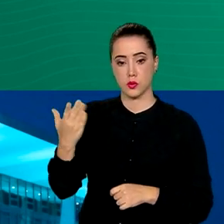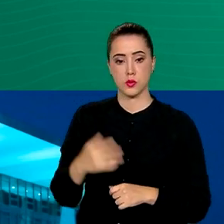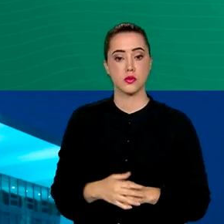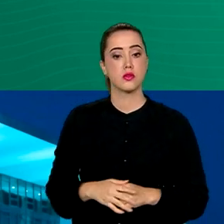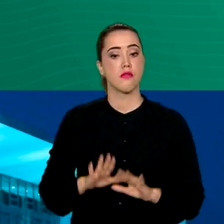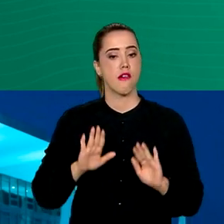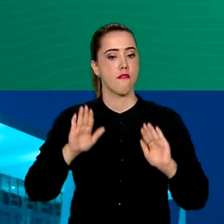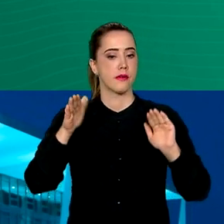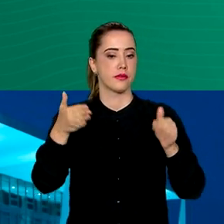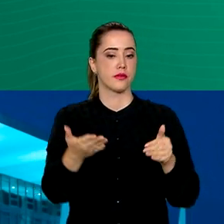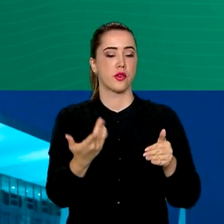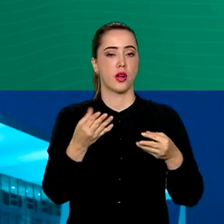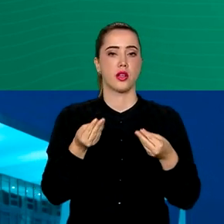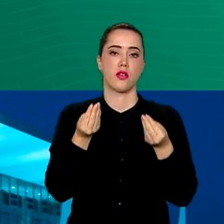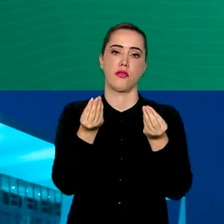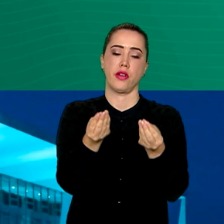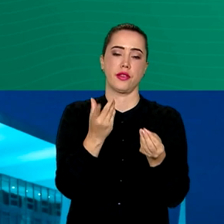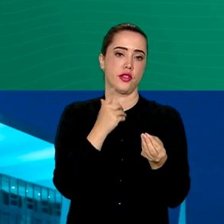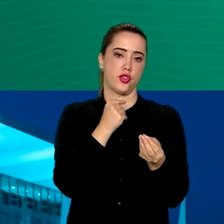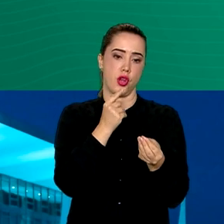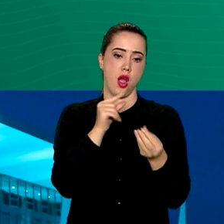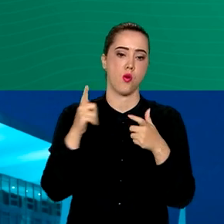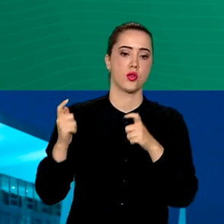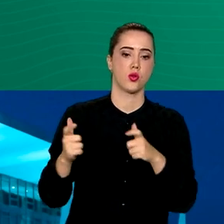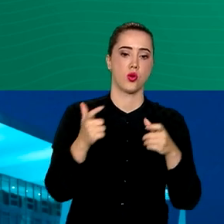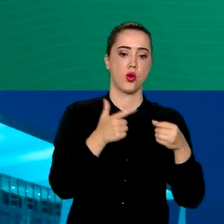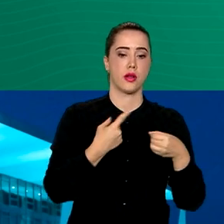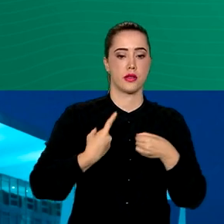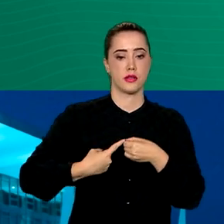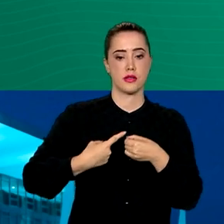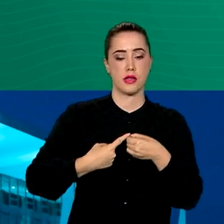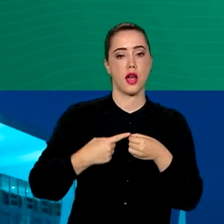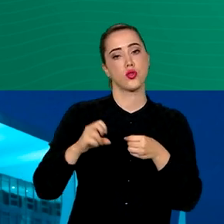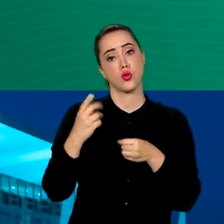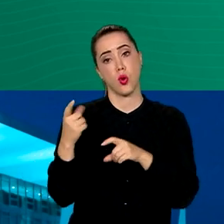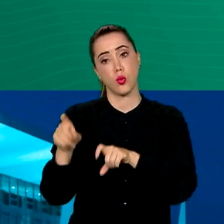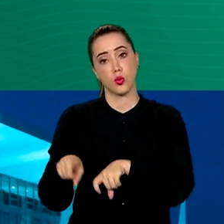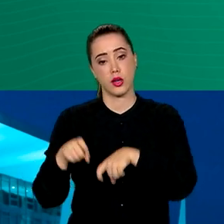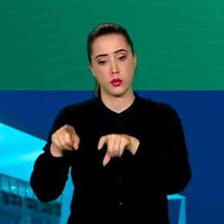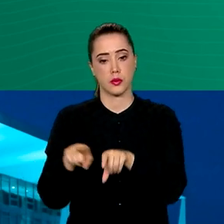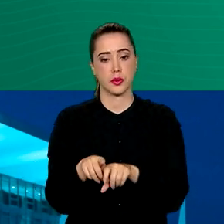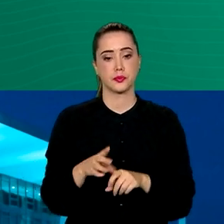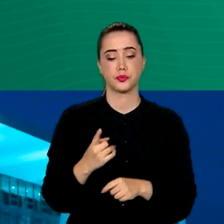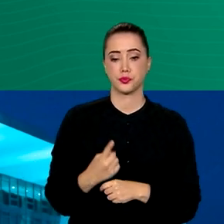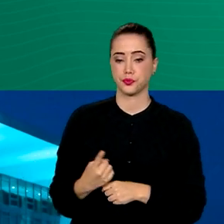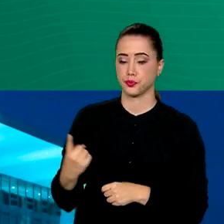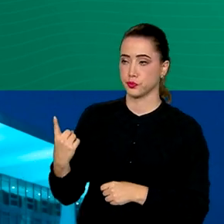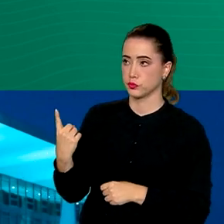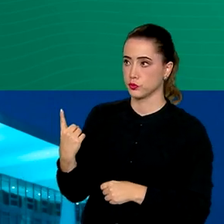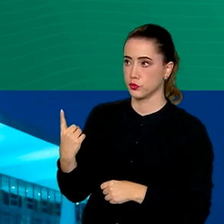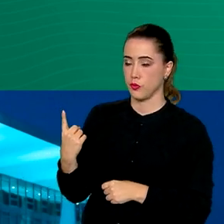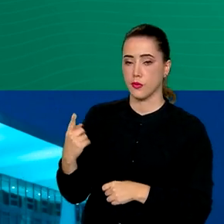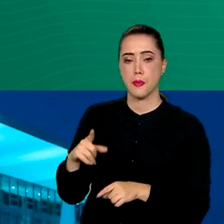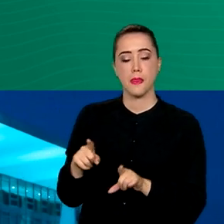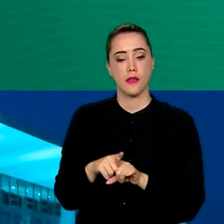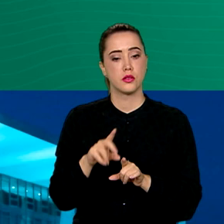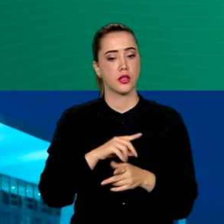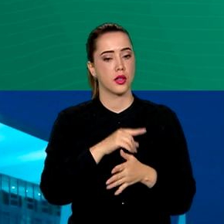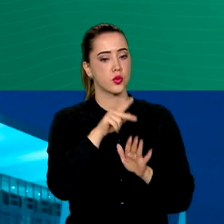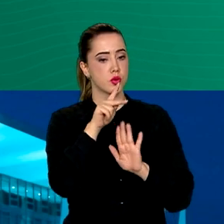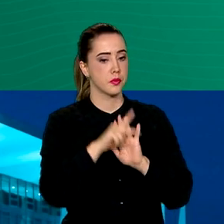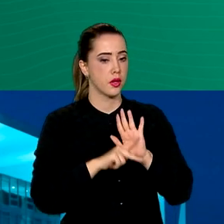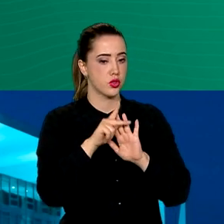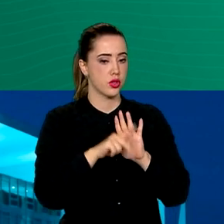contemplar obras de abastecimento de água nas áreas urbana e rural. No eixo Cidades Sustentáveis estão os